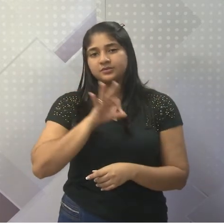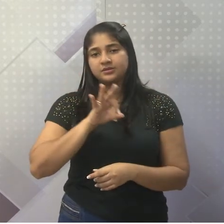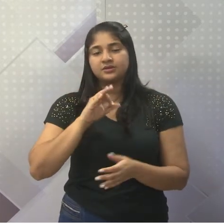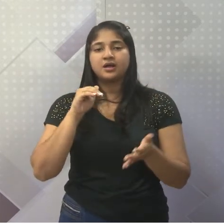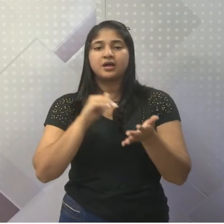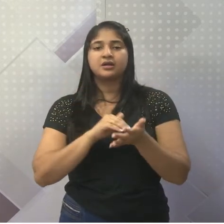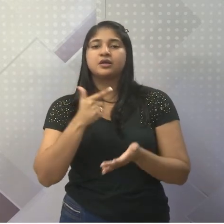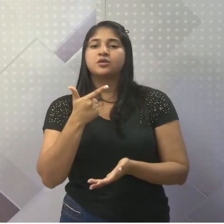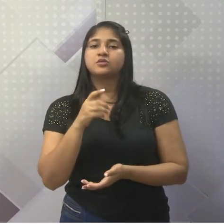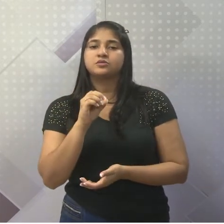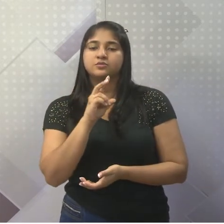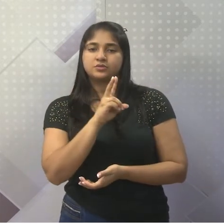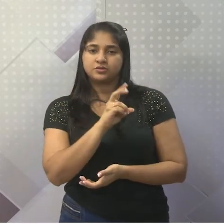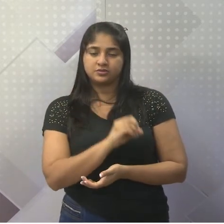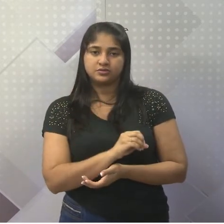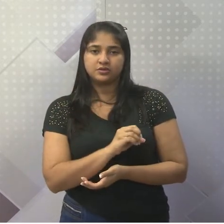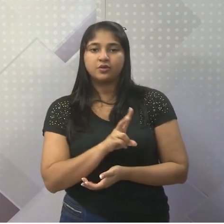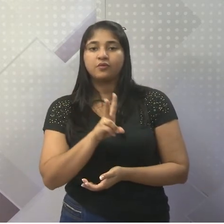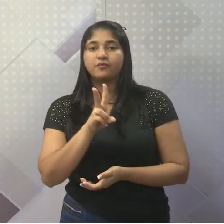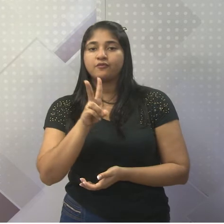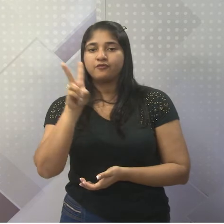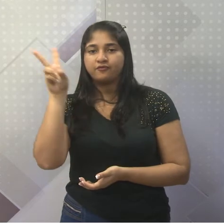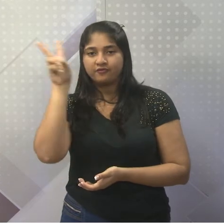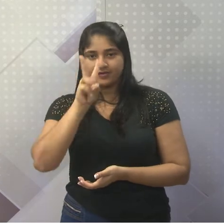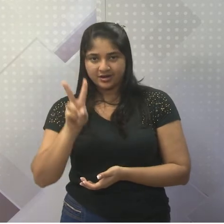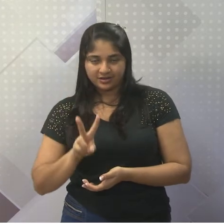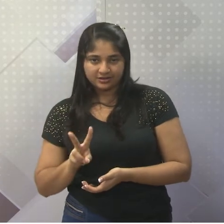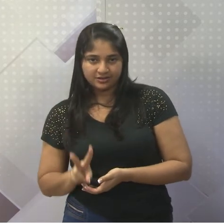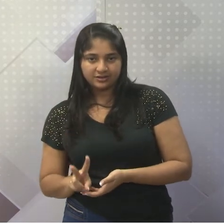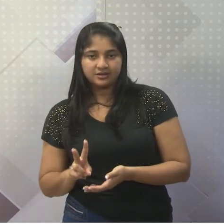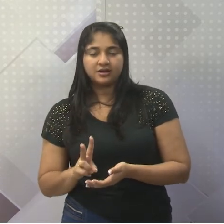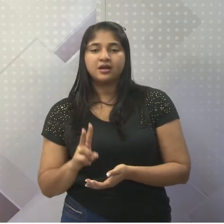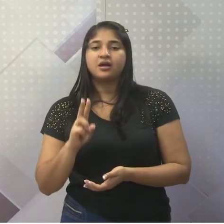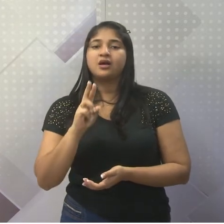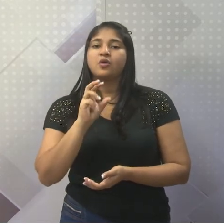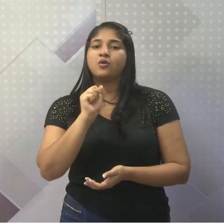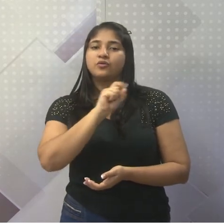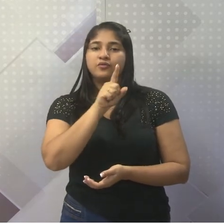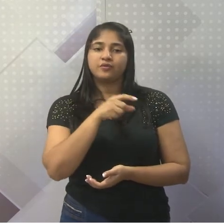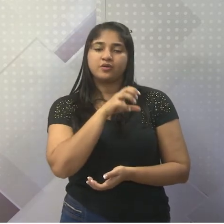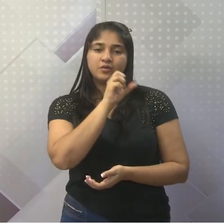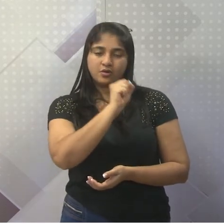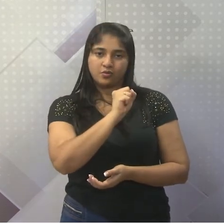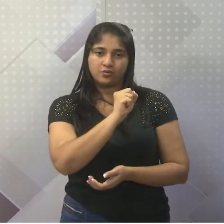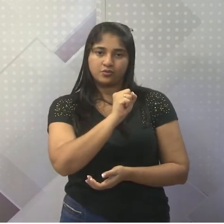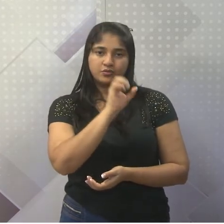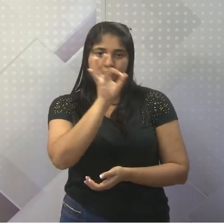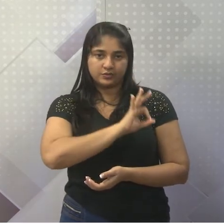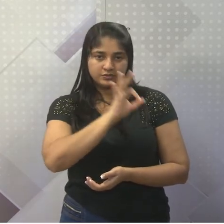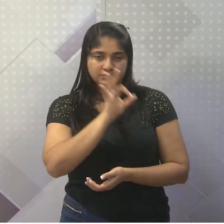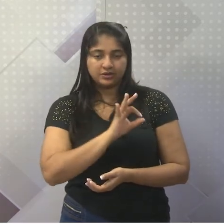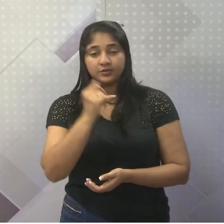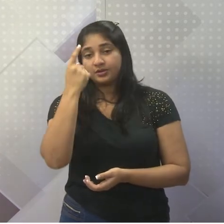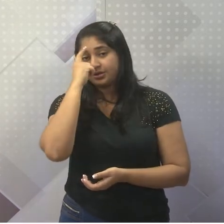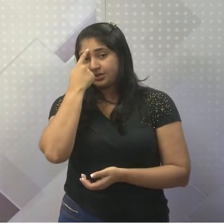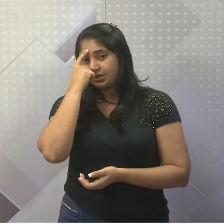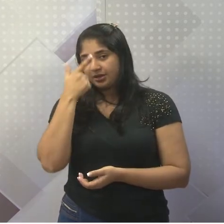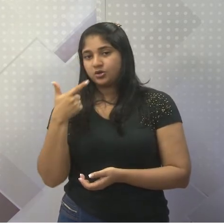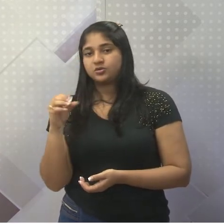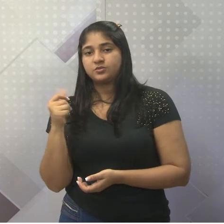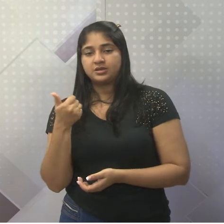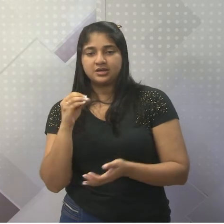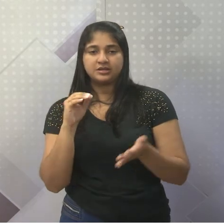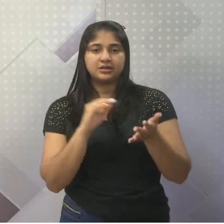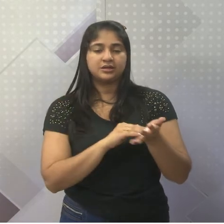2050. O Vietnã tem crescido 8,8%, e a Índia tem crescido nessa década, de 2010 a